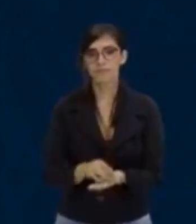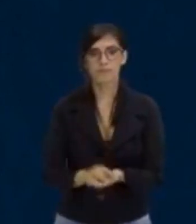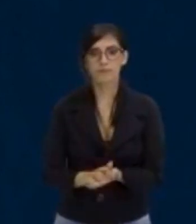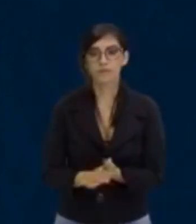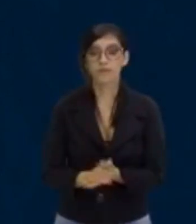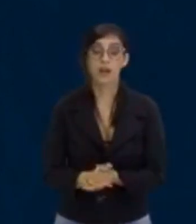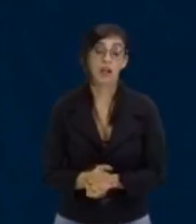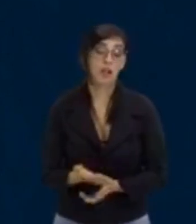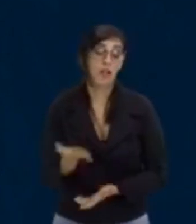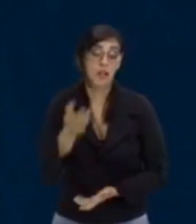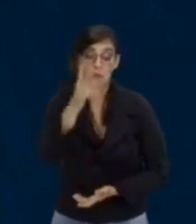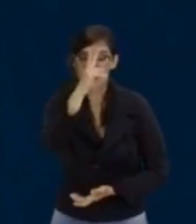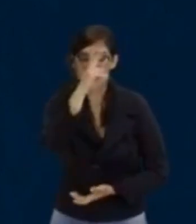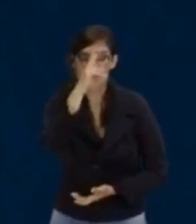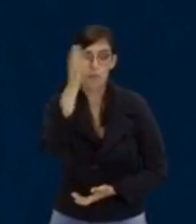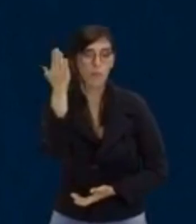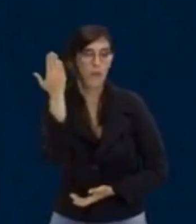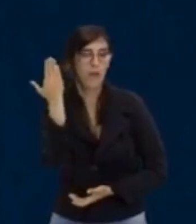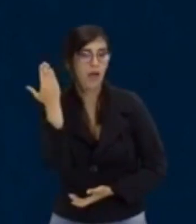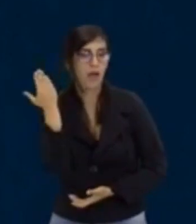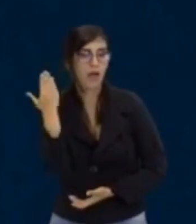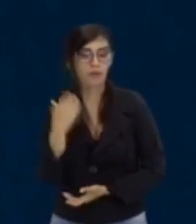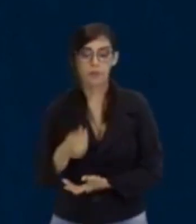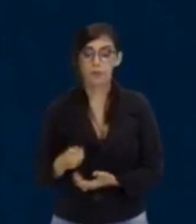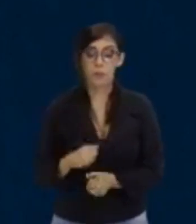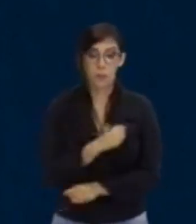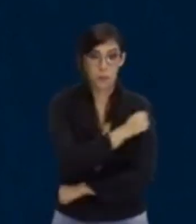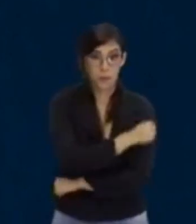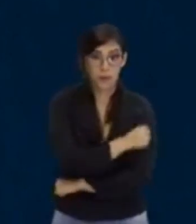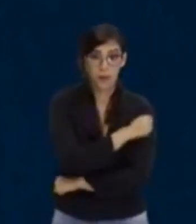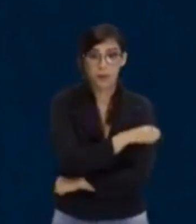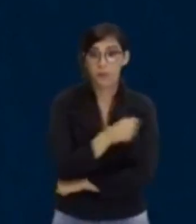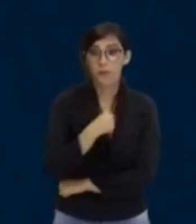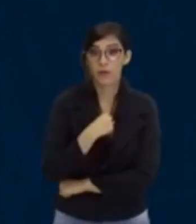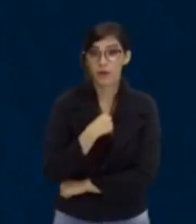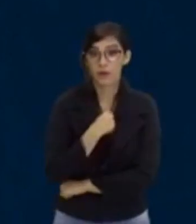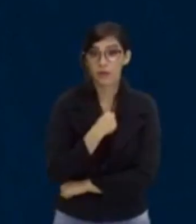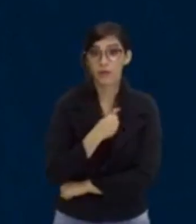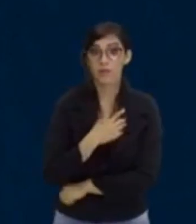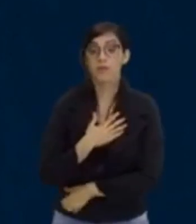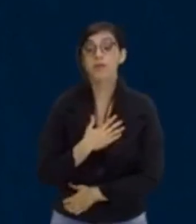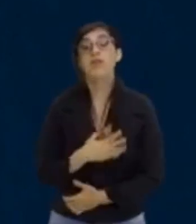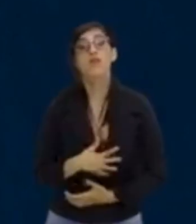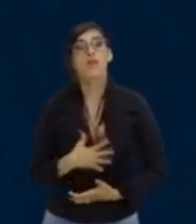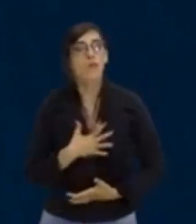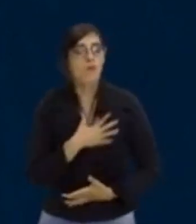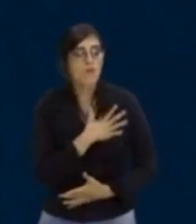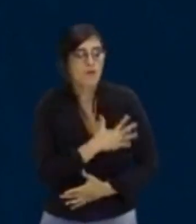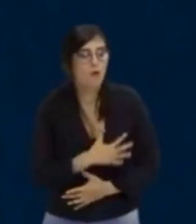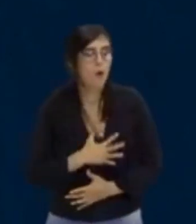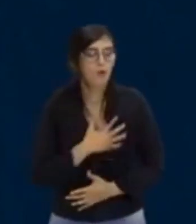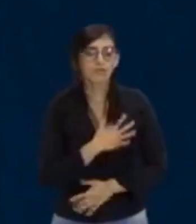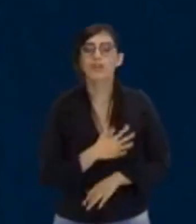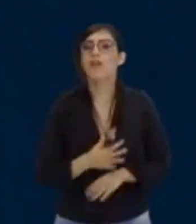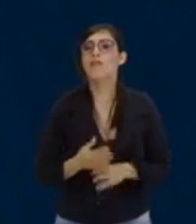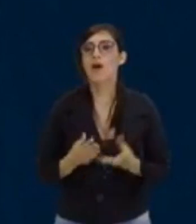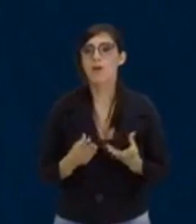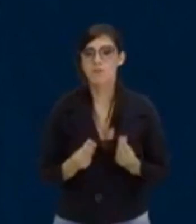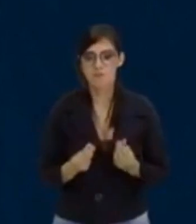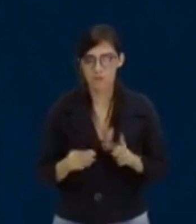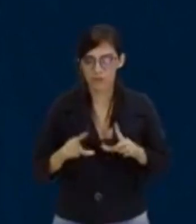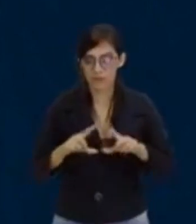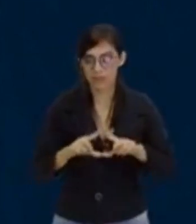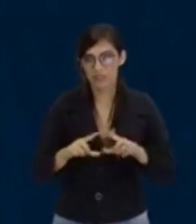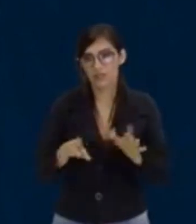eu lembro da minha época de aluno e a minha alegria gigante era quando o delta dava negativo e daqui a pouco tu vai entender o